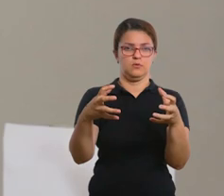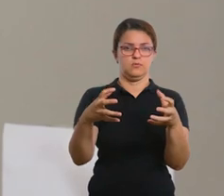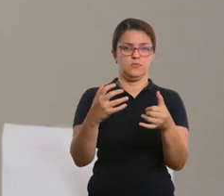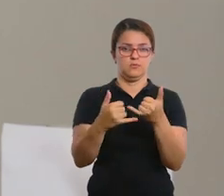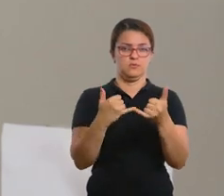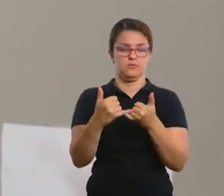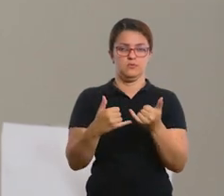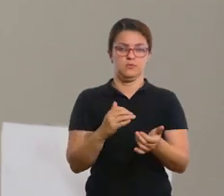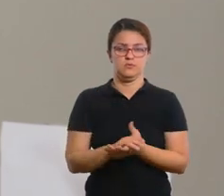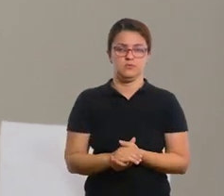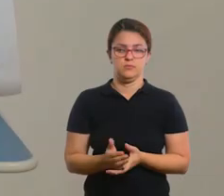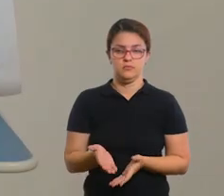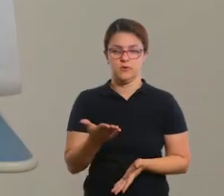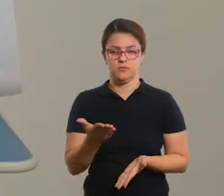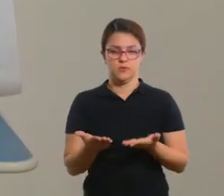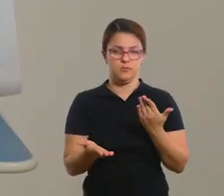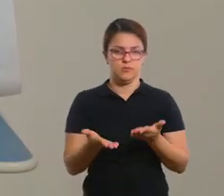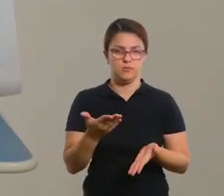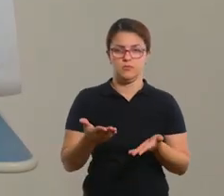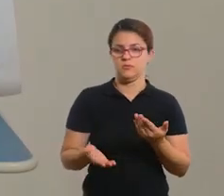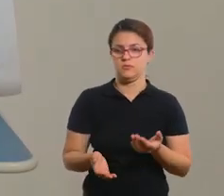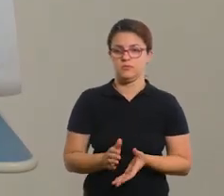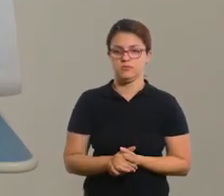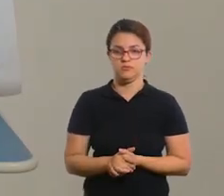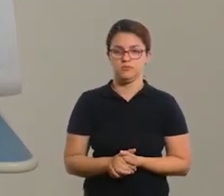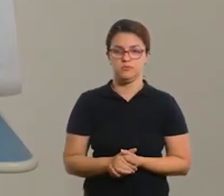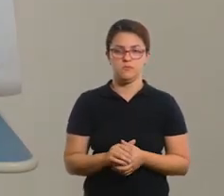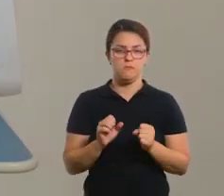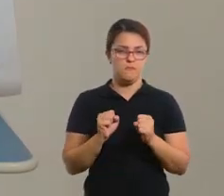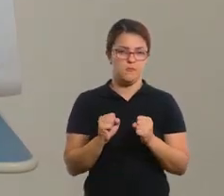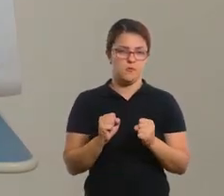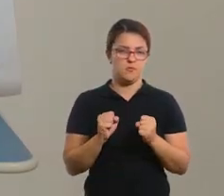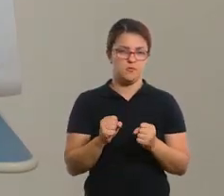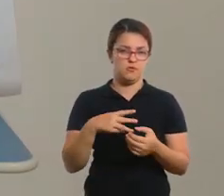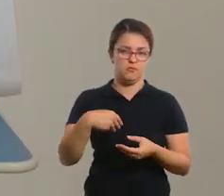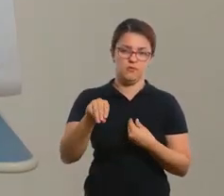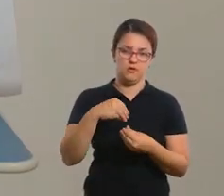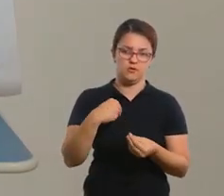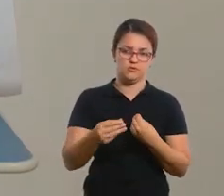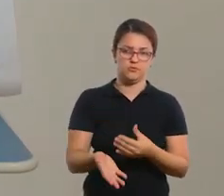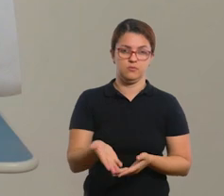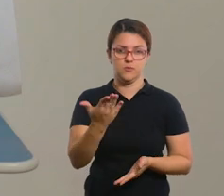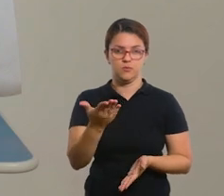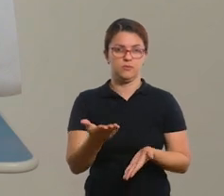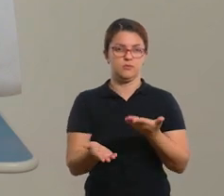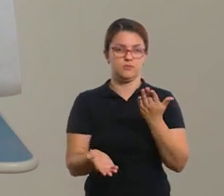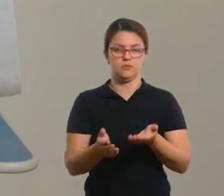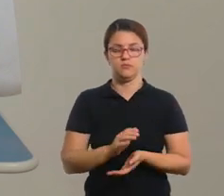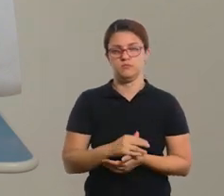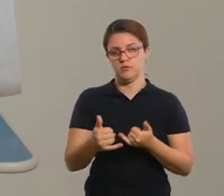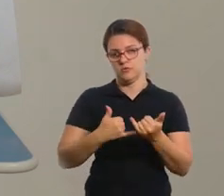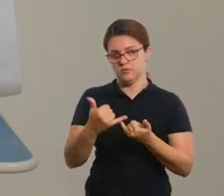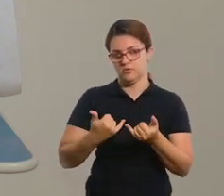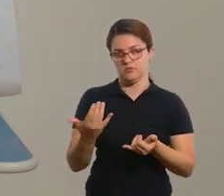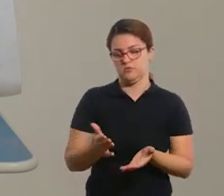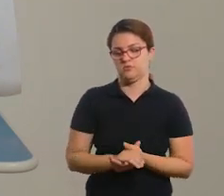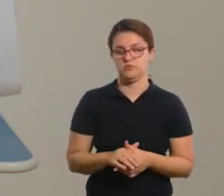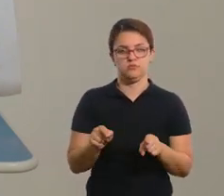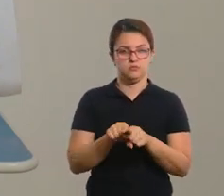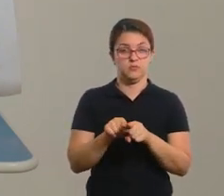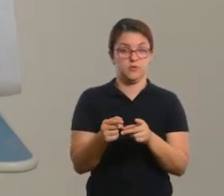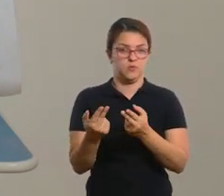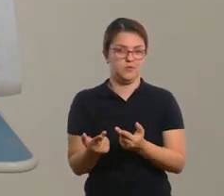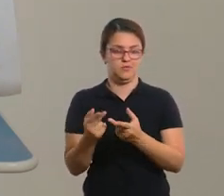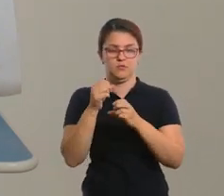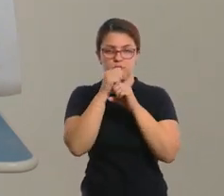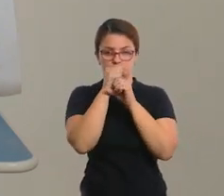pronto. Já dá para a gente poder brincar. Você bate um pouquinho nela para poder subir ou você pode usar um saco plástico para ela poder ter a